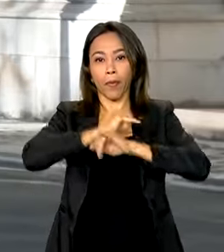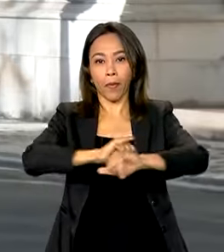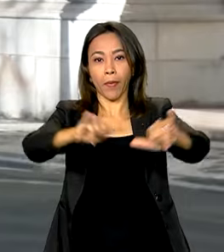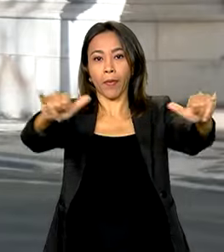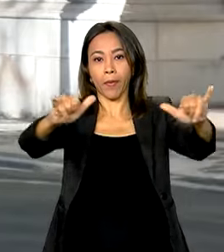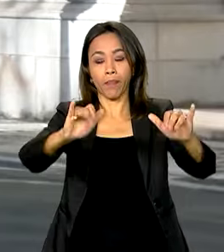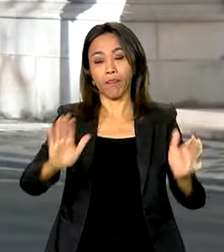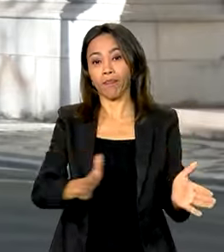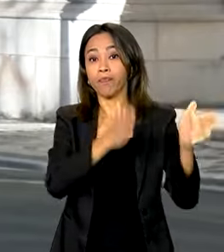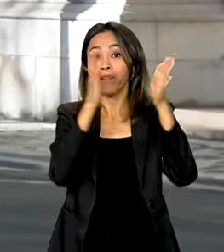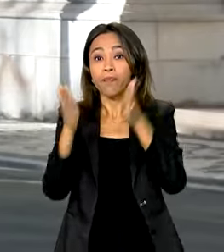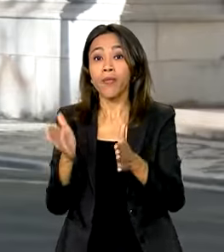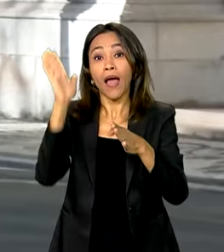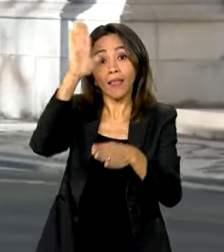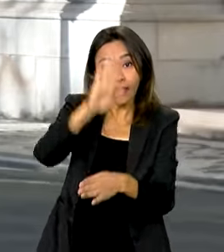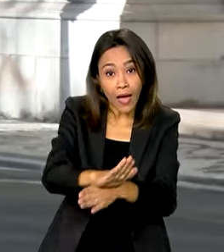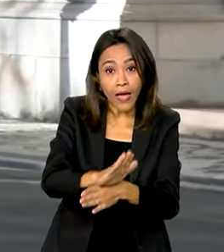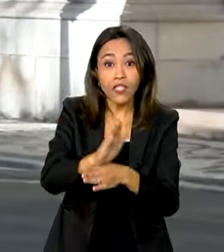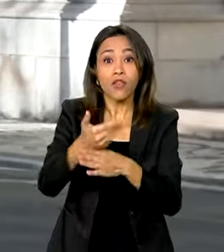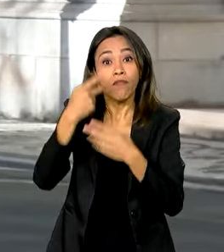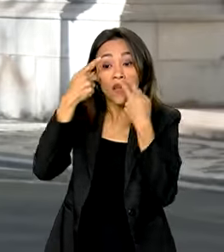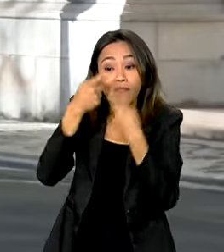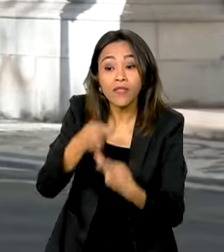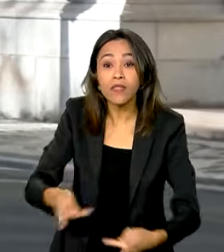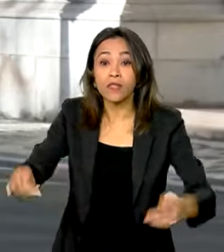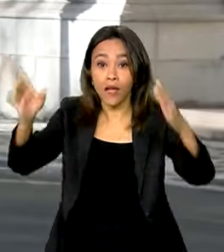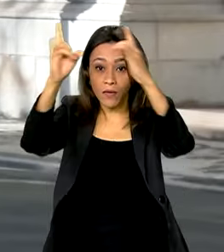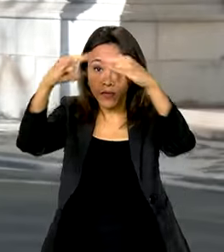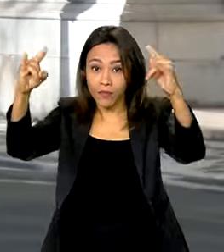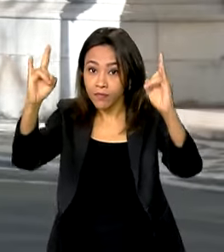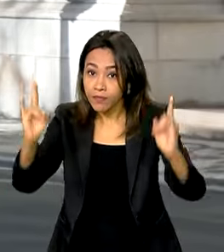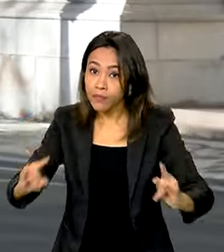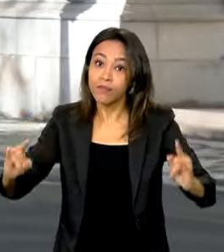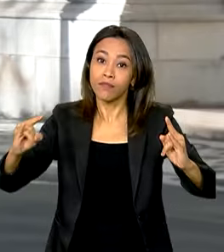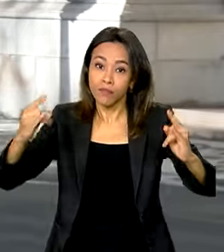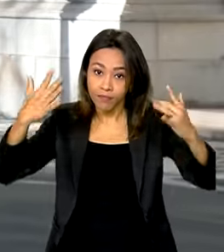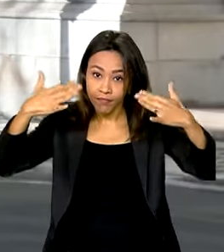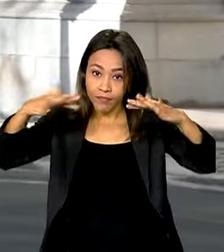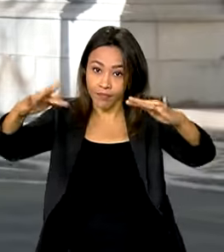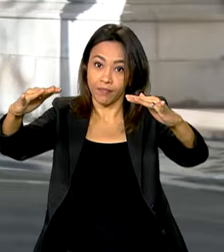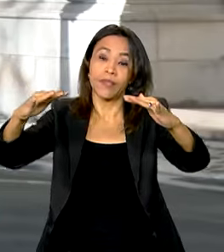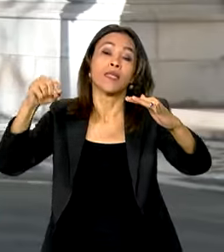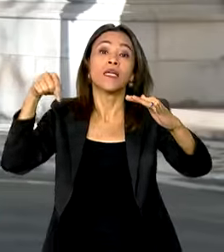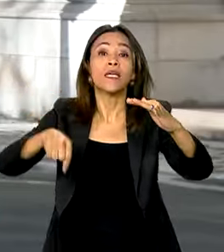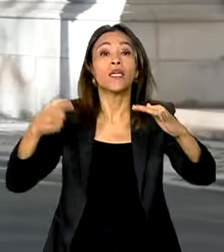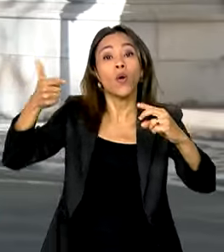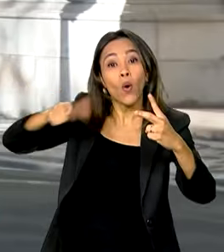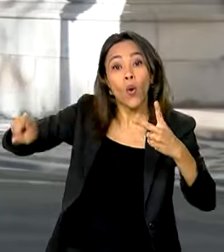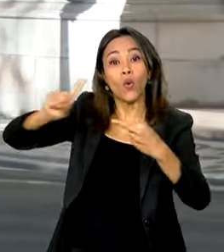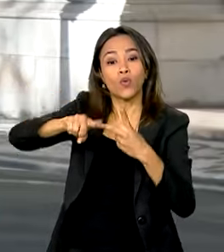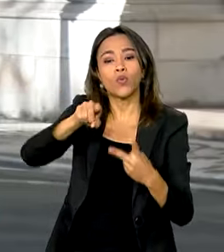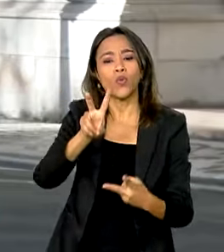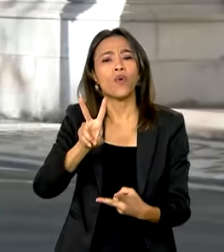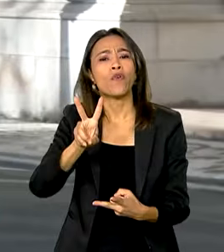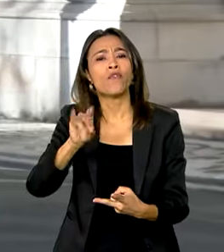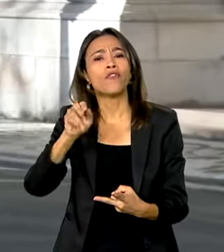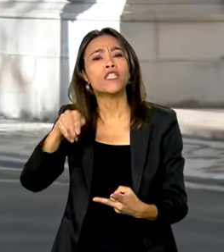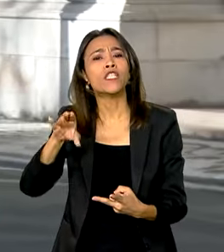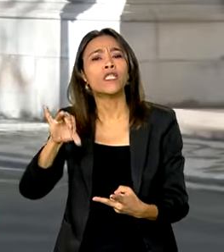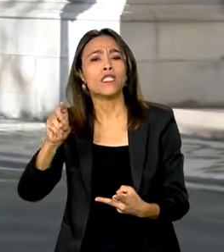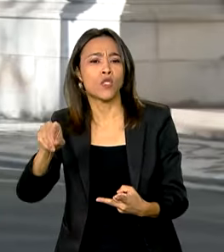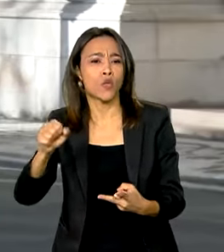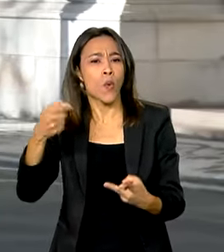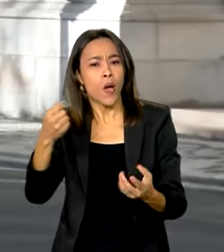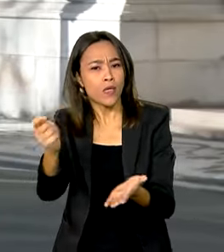E à tarde, vai visitar um terreiro aqui na capital gaúcha. Já o ministro da CGU, Vinícius Marques, vai participar da assinatura de uma